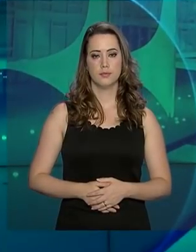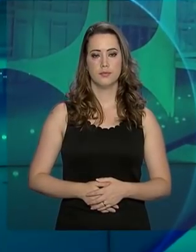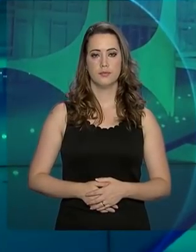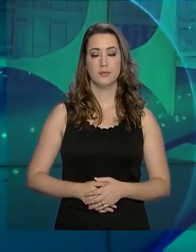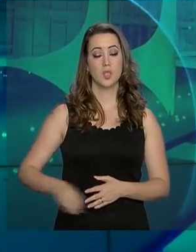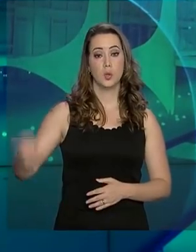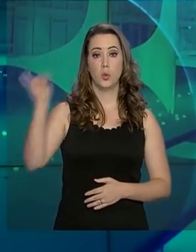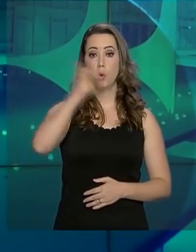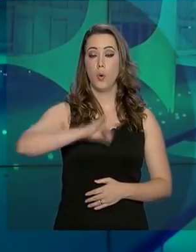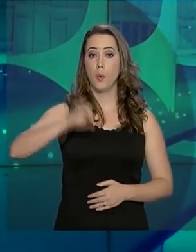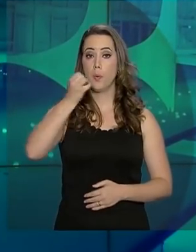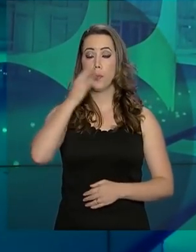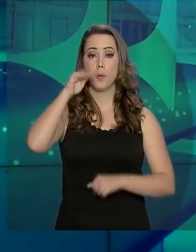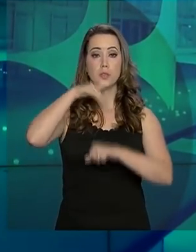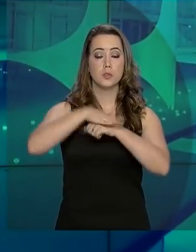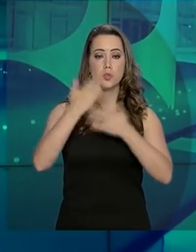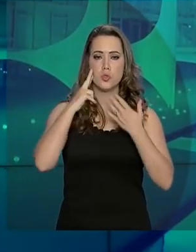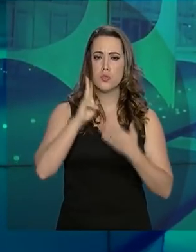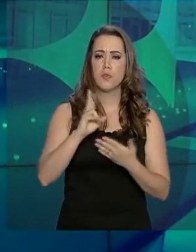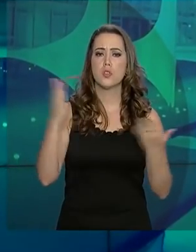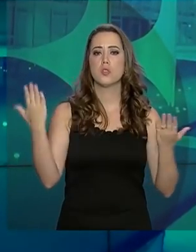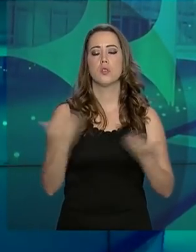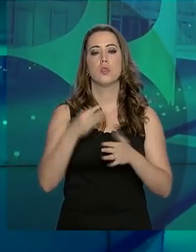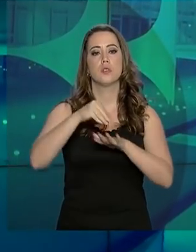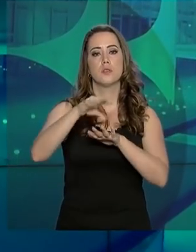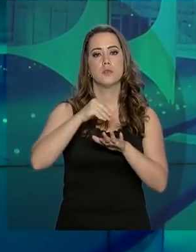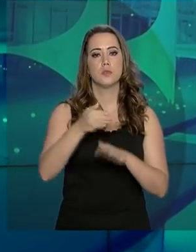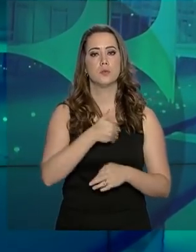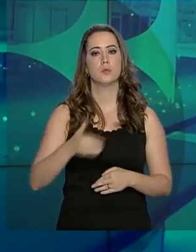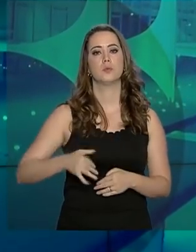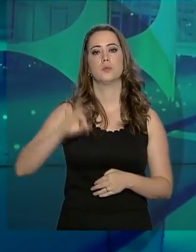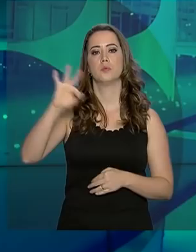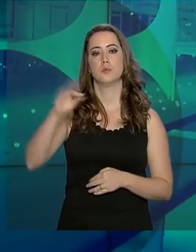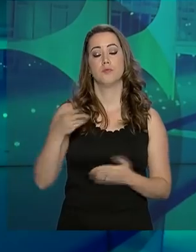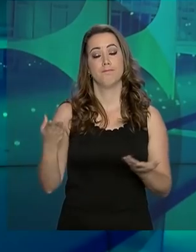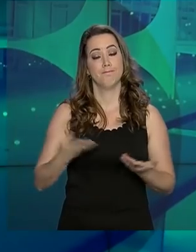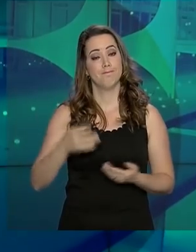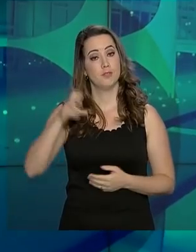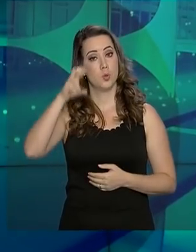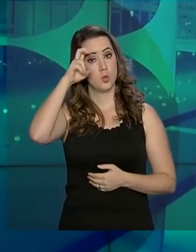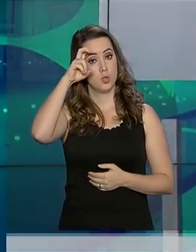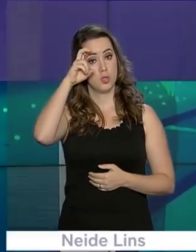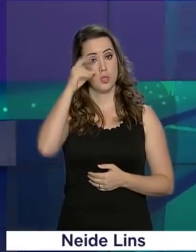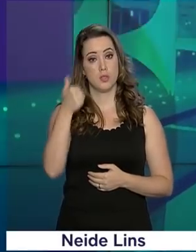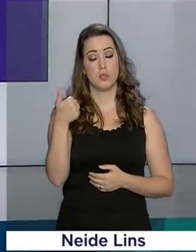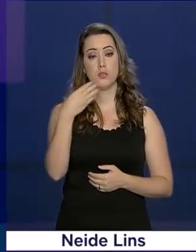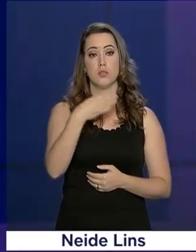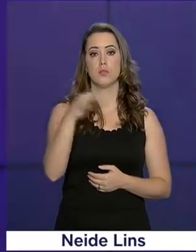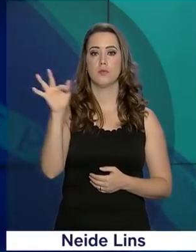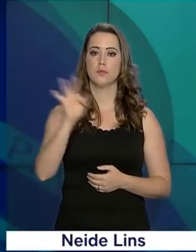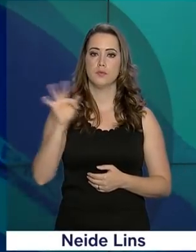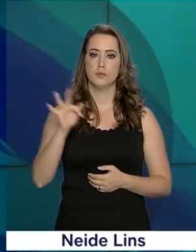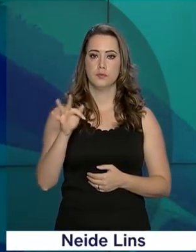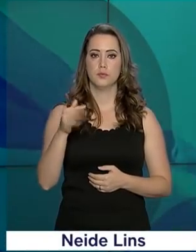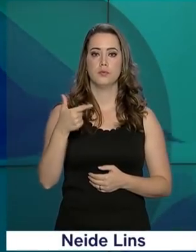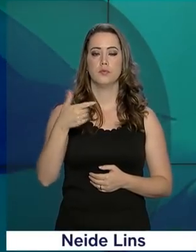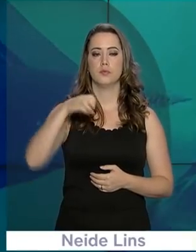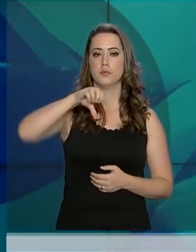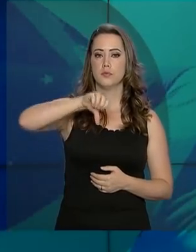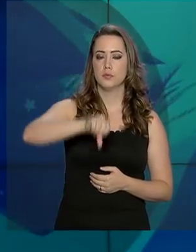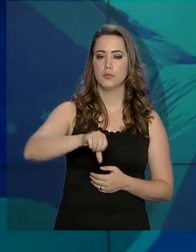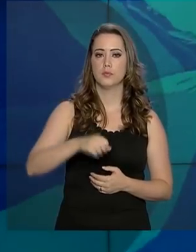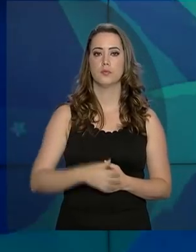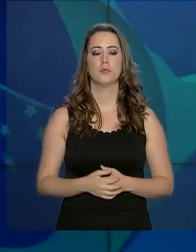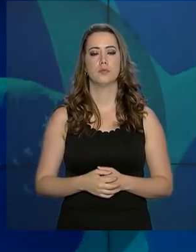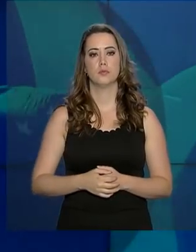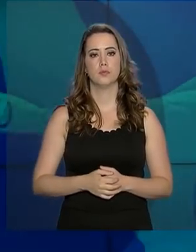Olá, boa noite e acompanhe com a gente as notícias do governo federal desta quinta-feira, 14 de fevereiro de